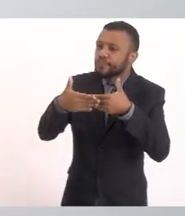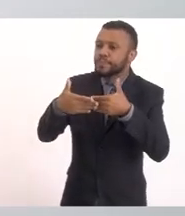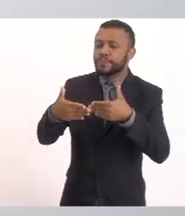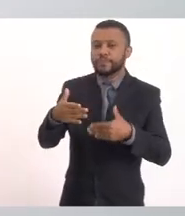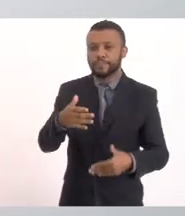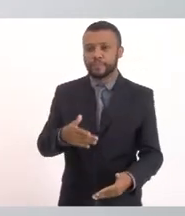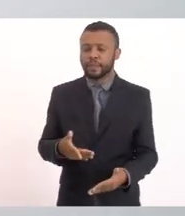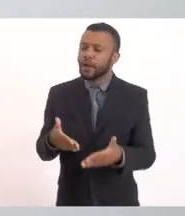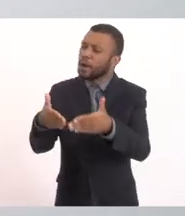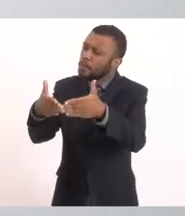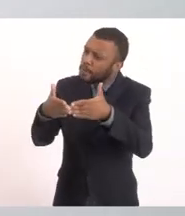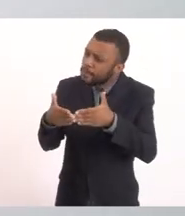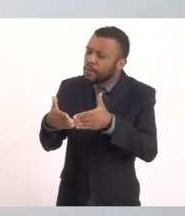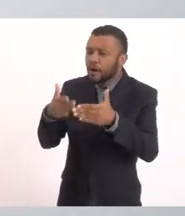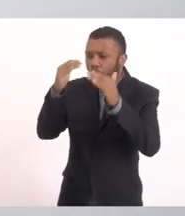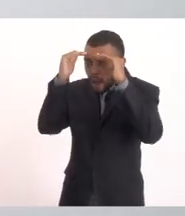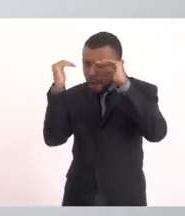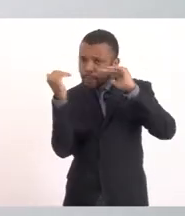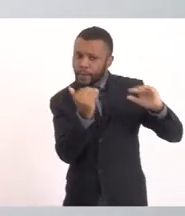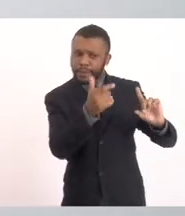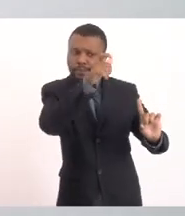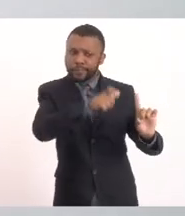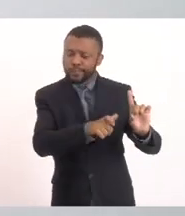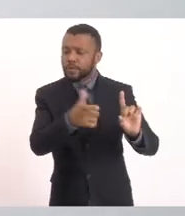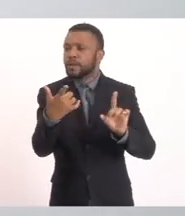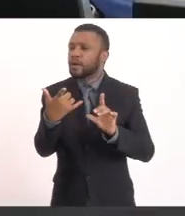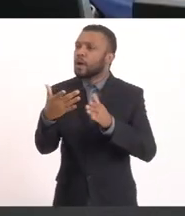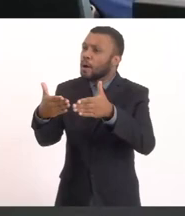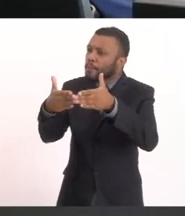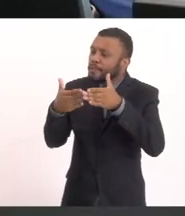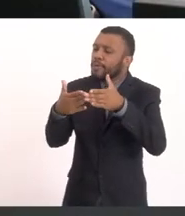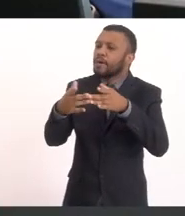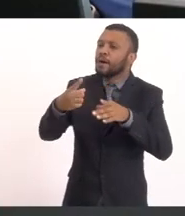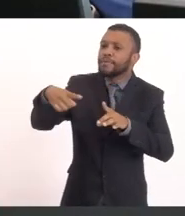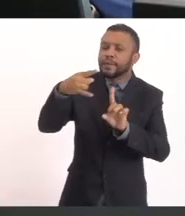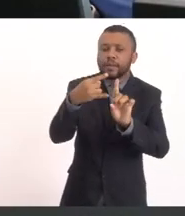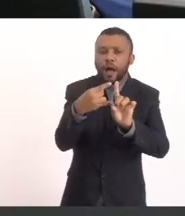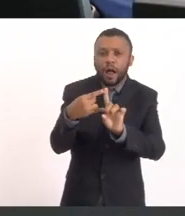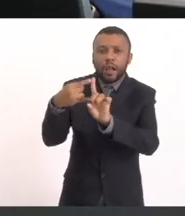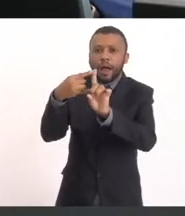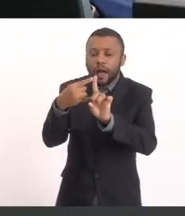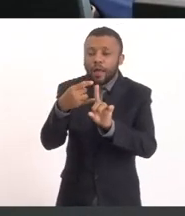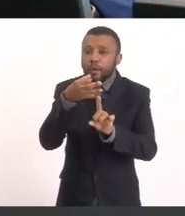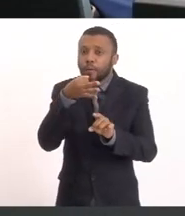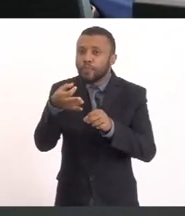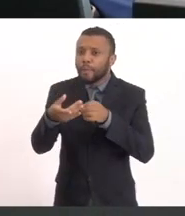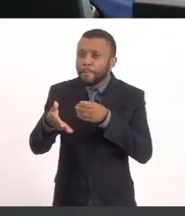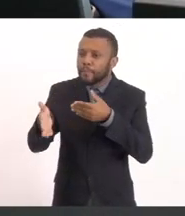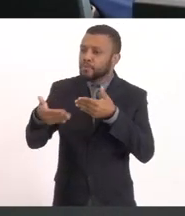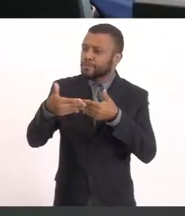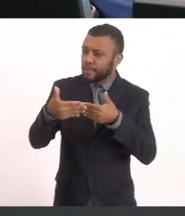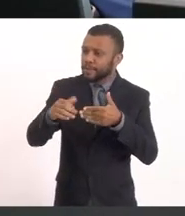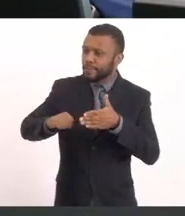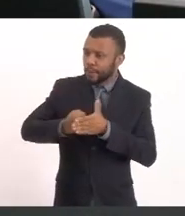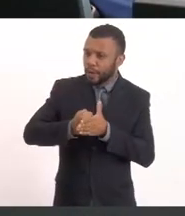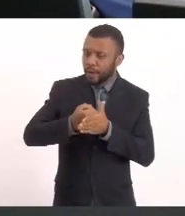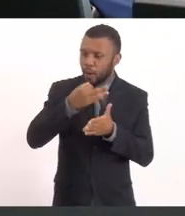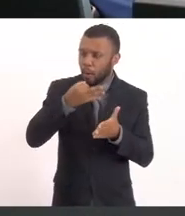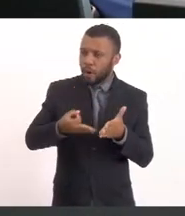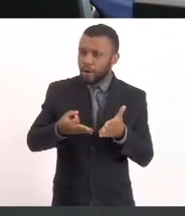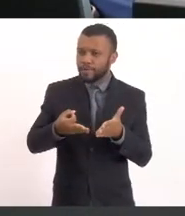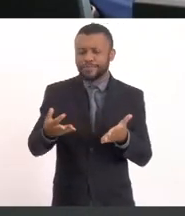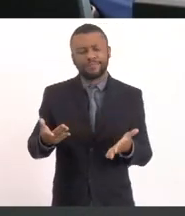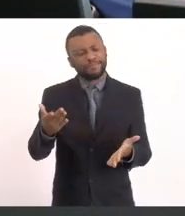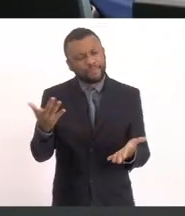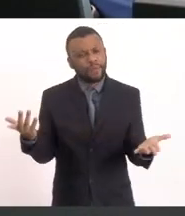Vamos respeitar Por favor Quem está online Por gentileza E liga o áudio Olha lá É